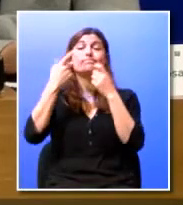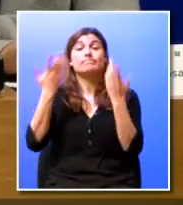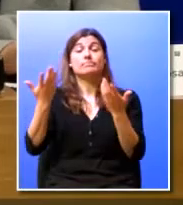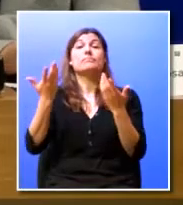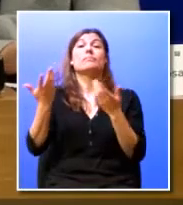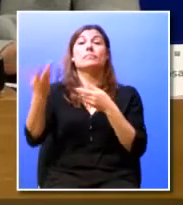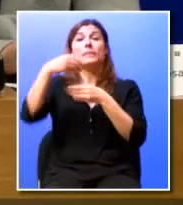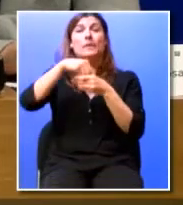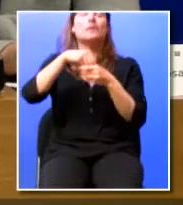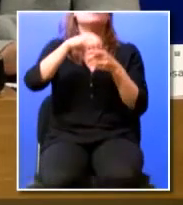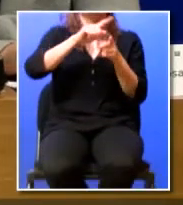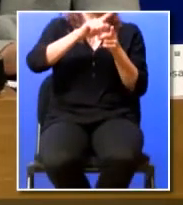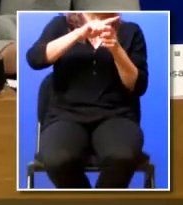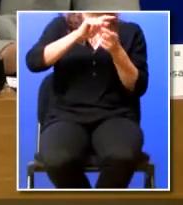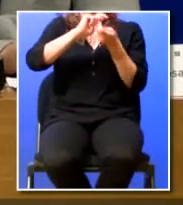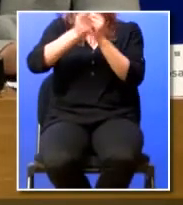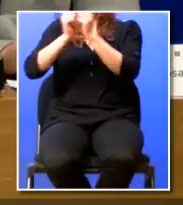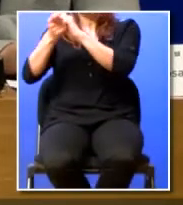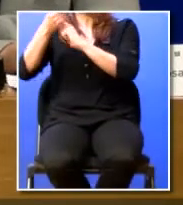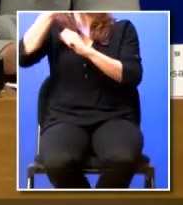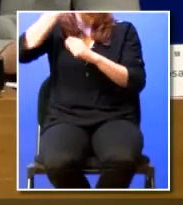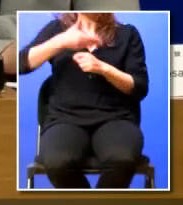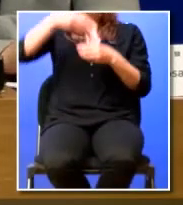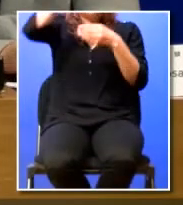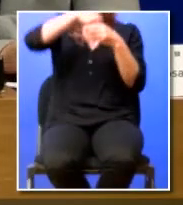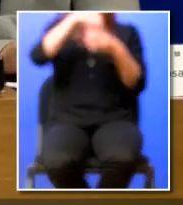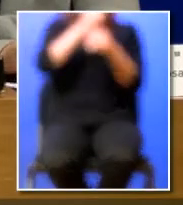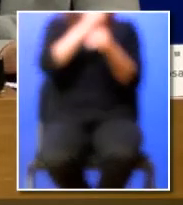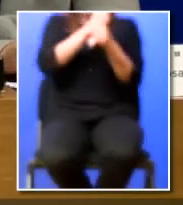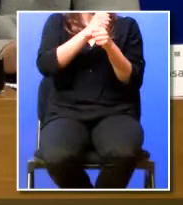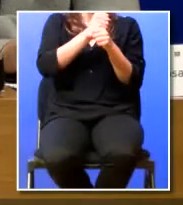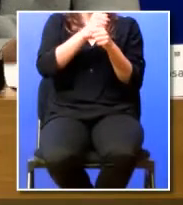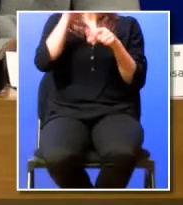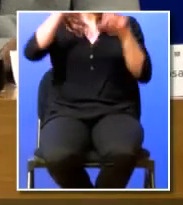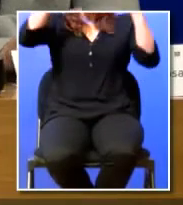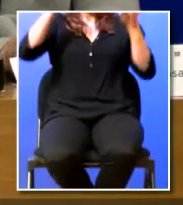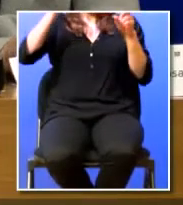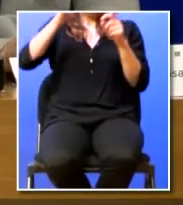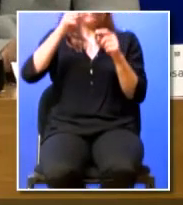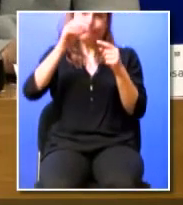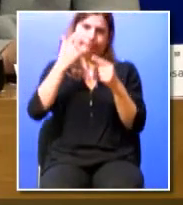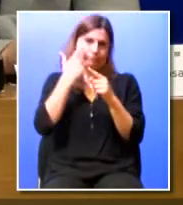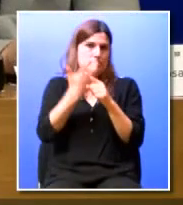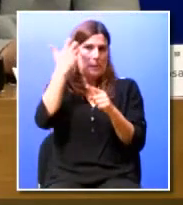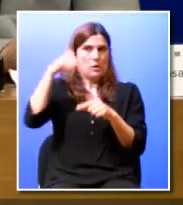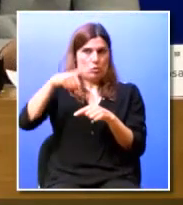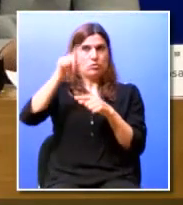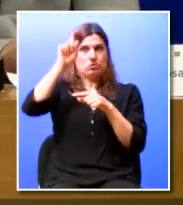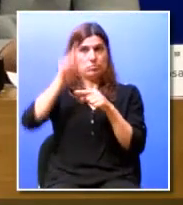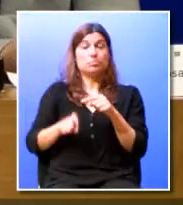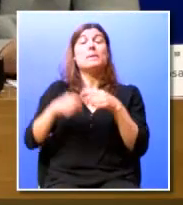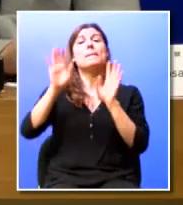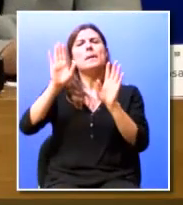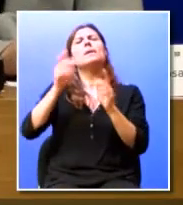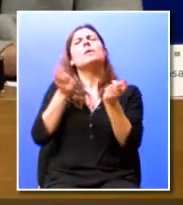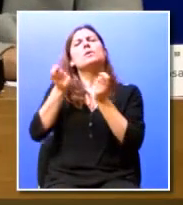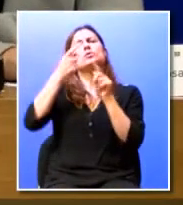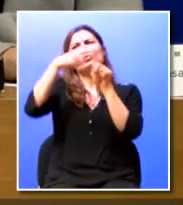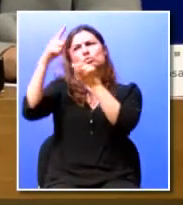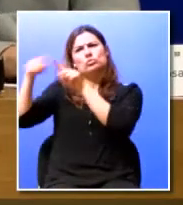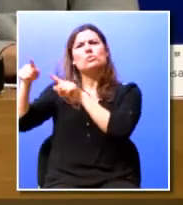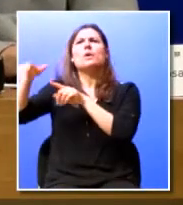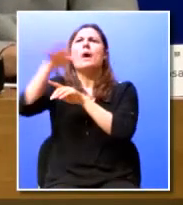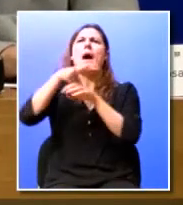integrar e renovar competências em contexto de trabalho é o tema central, como já aqui referimos. As organizações, independentemente da sua